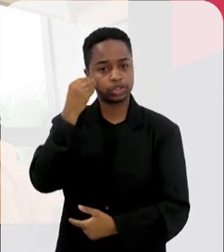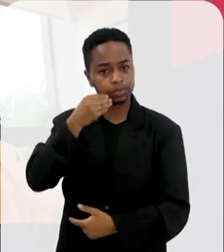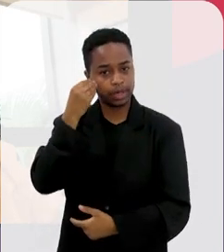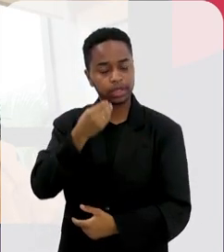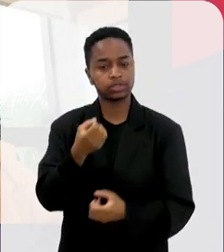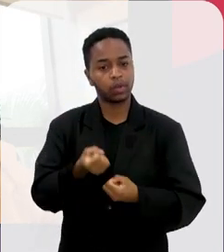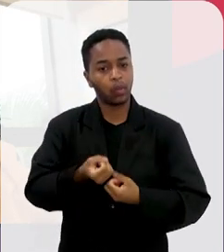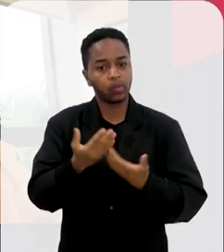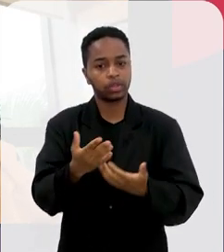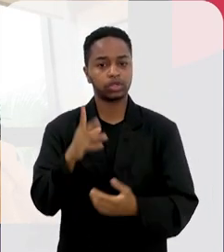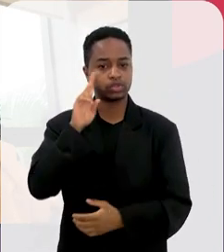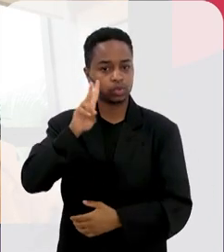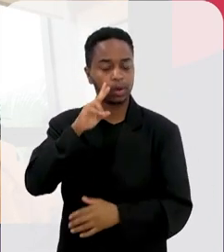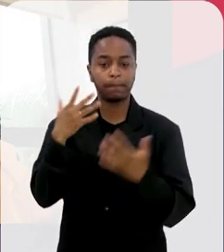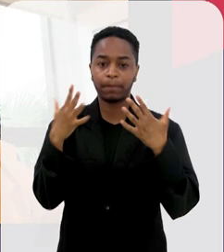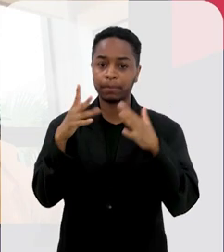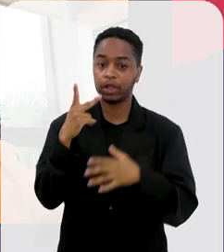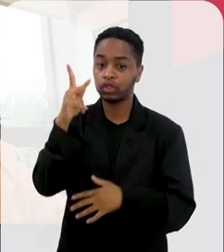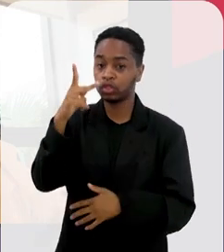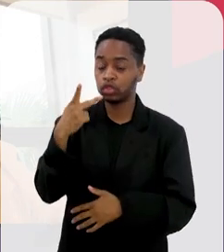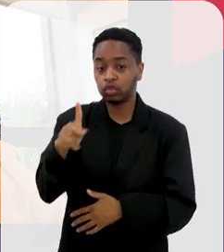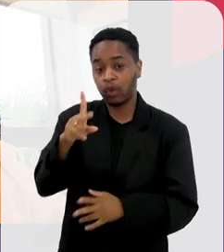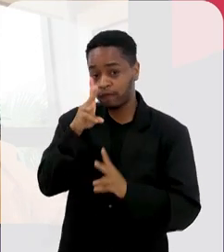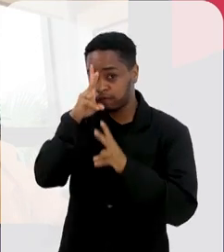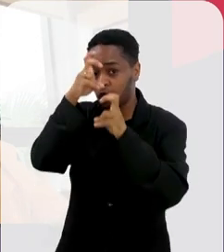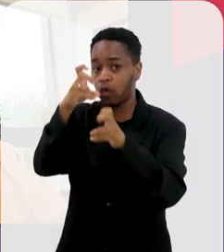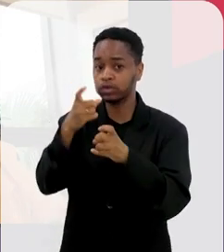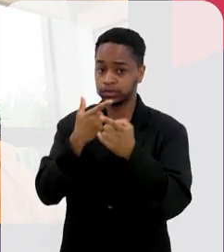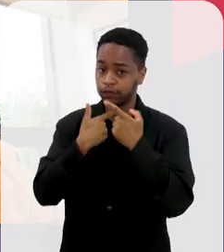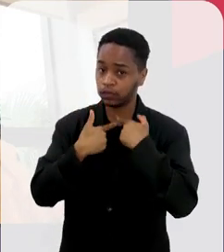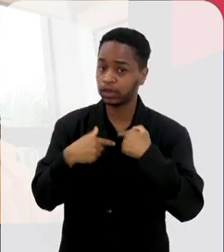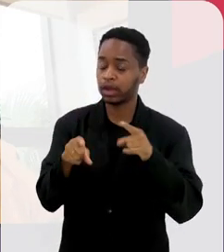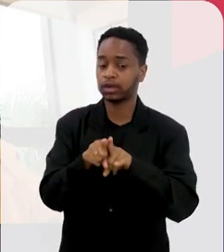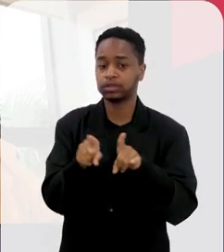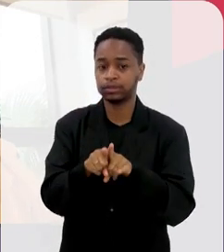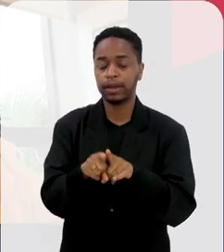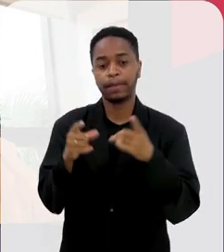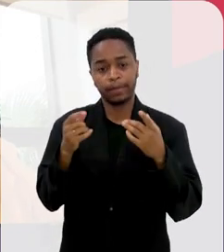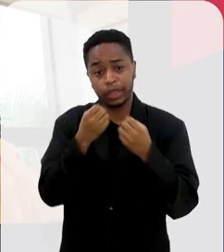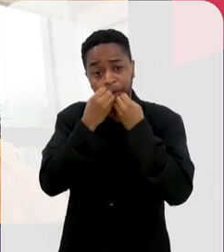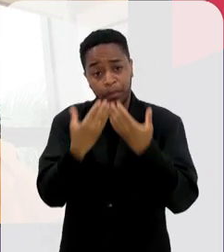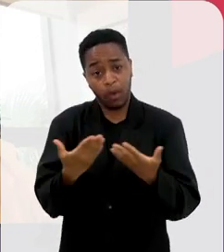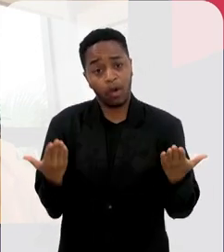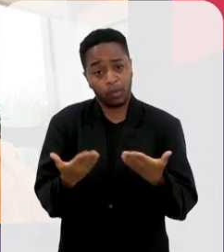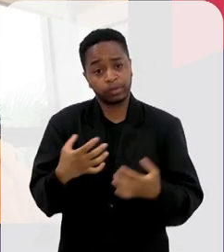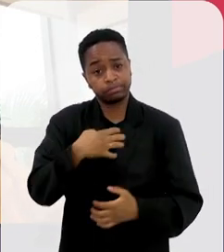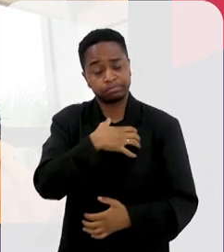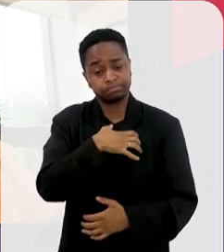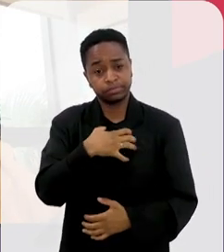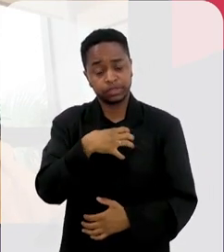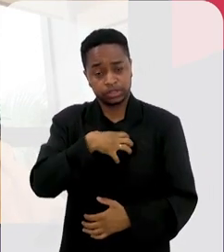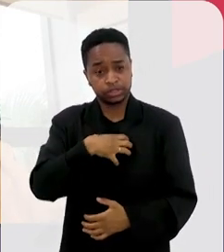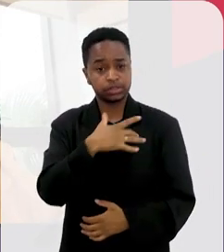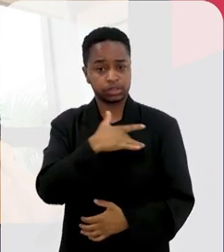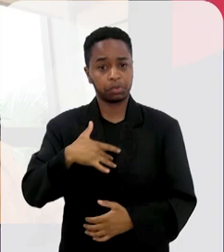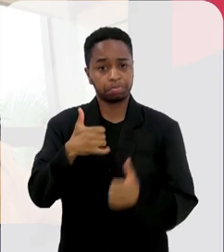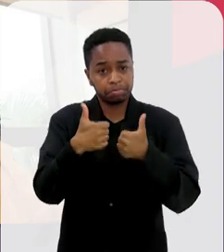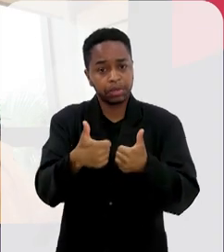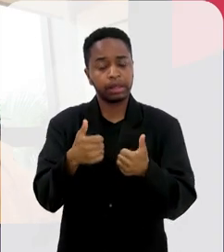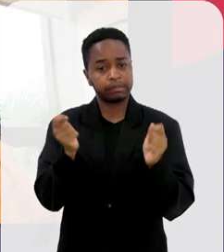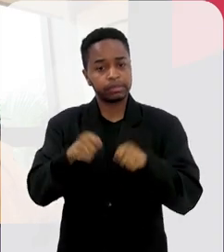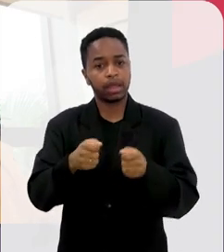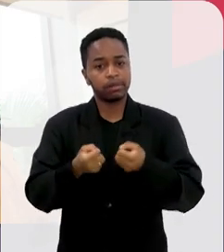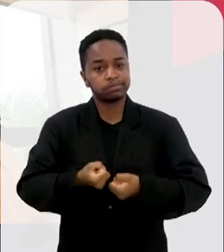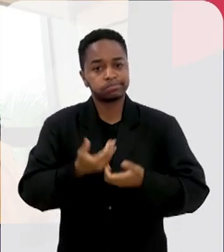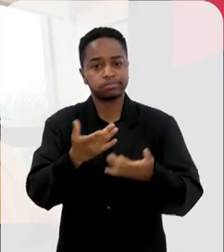expondo e dividindo com a gente essa história, parabéns aí pela tua força de vontade também e que bom que você está inteiro de